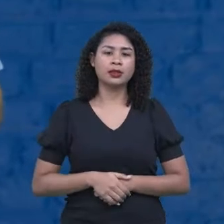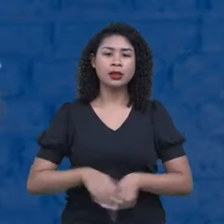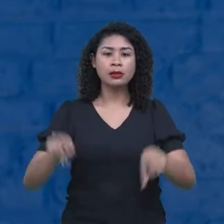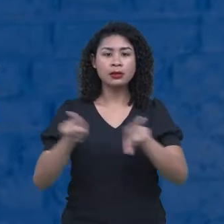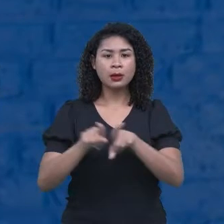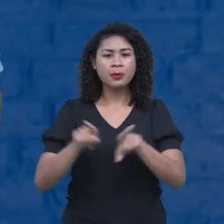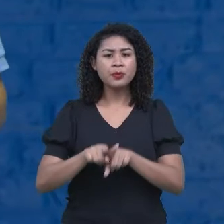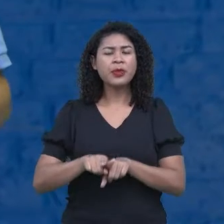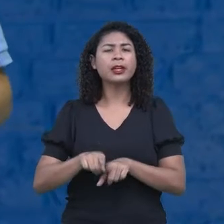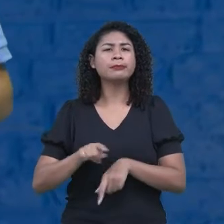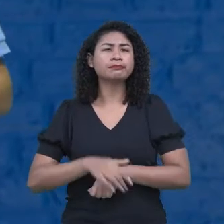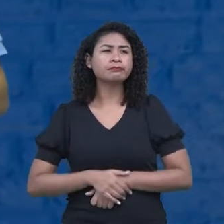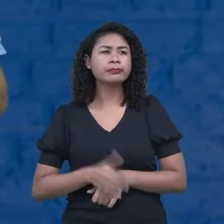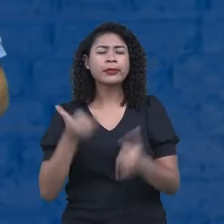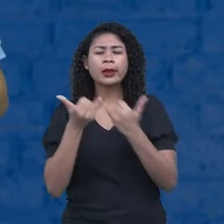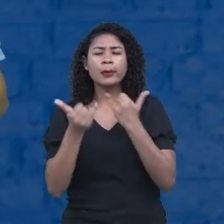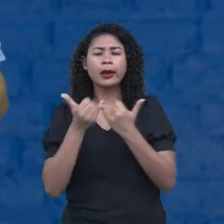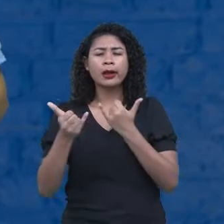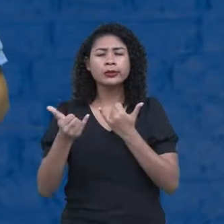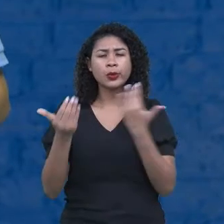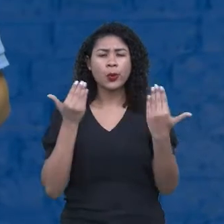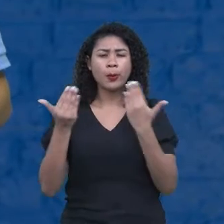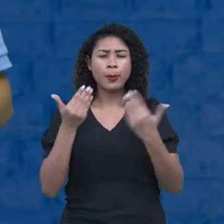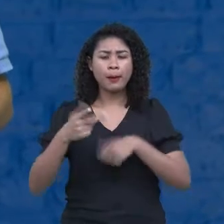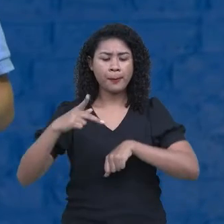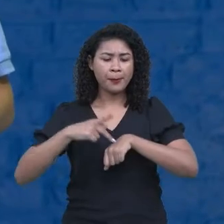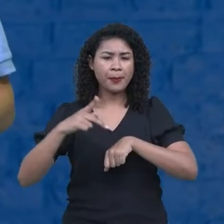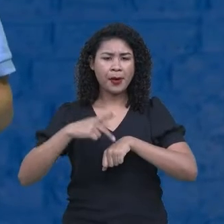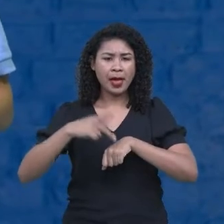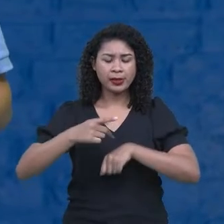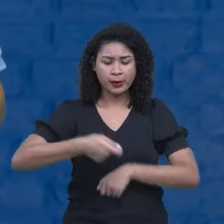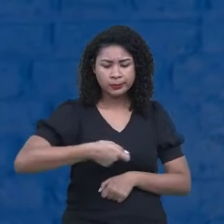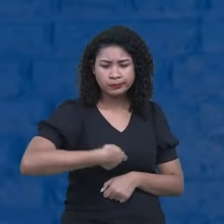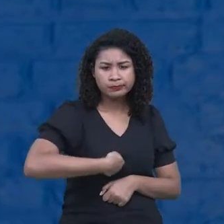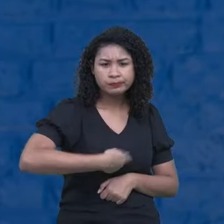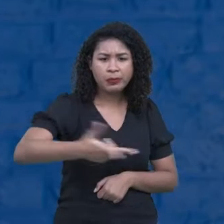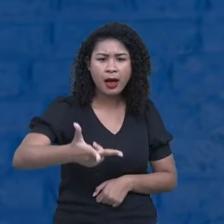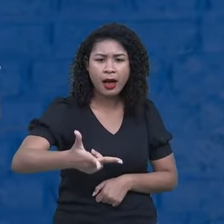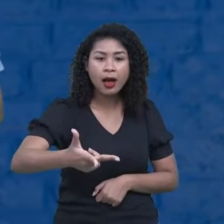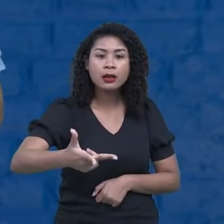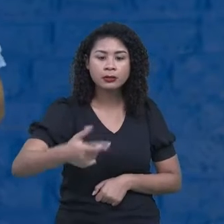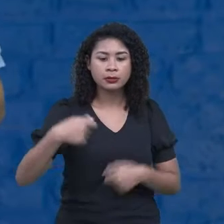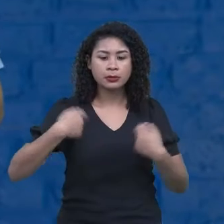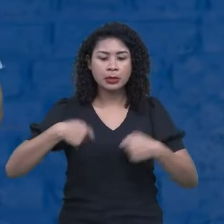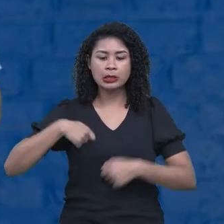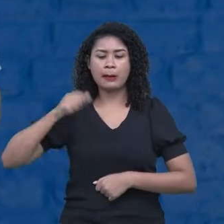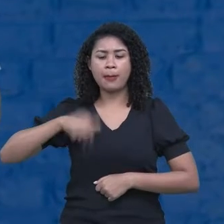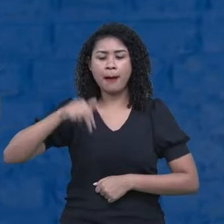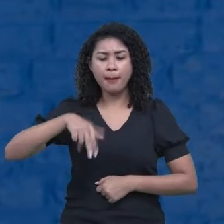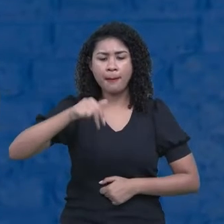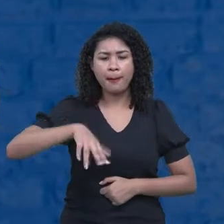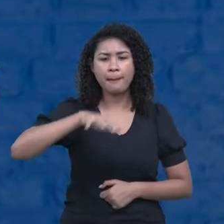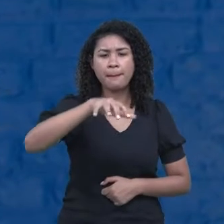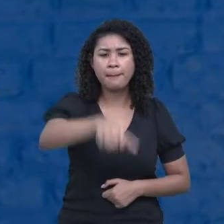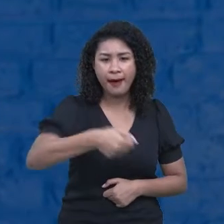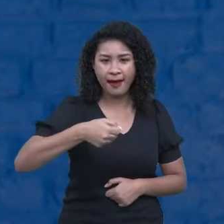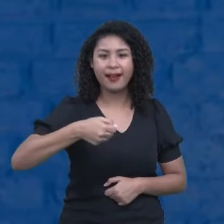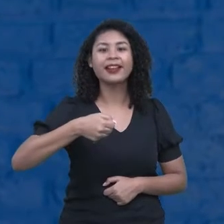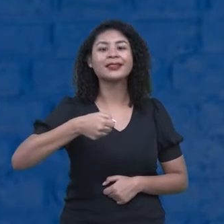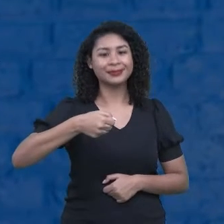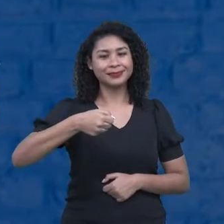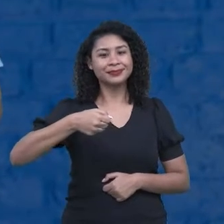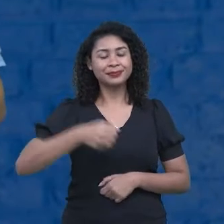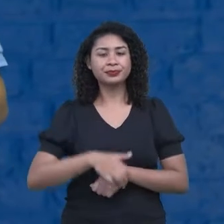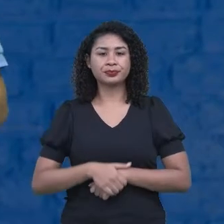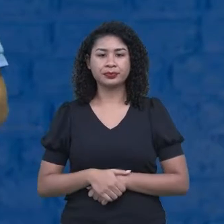você jogasse uma pedrinha e eu vou ter que alcançar aquela pedrinha ali mais adiante, eu vou buscar aquela pedra. Mas, a partir de lá, eu vou